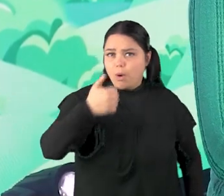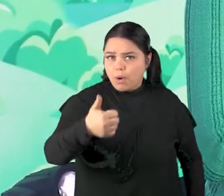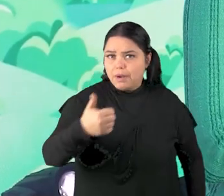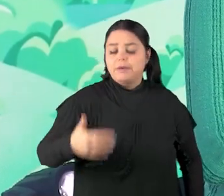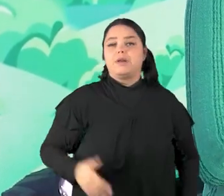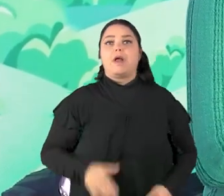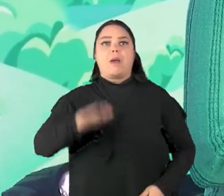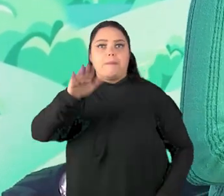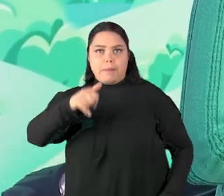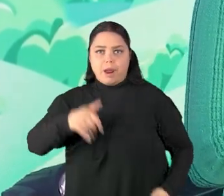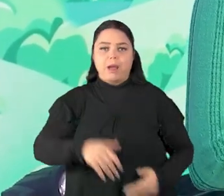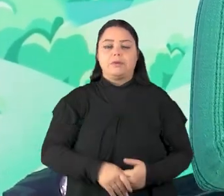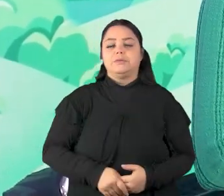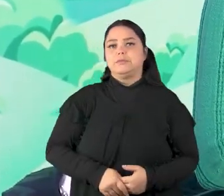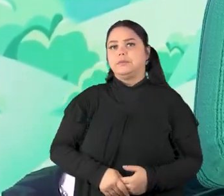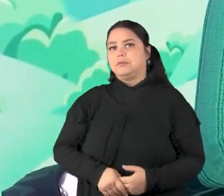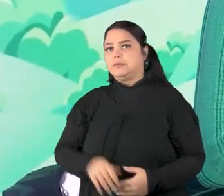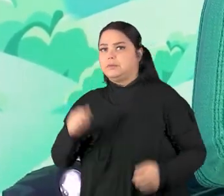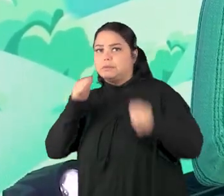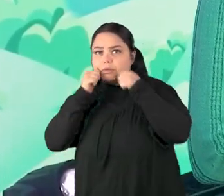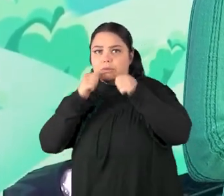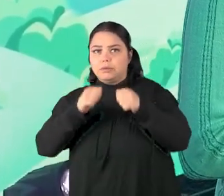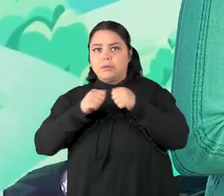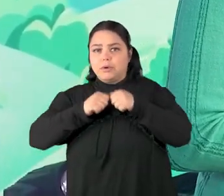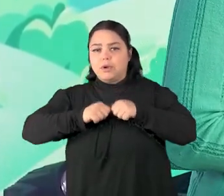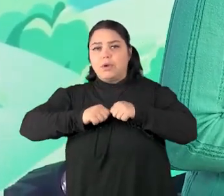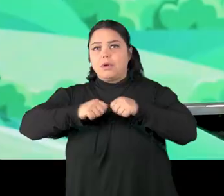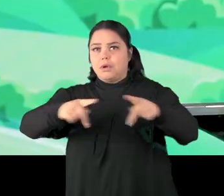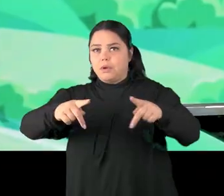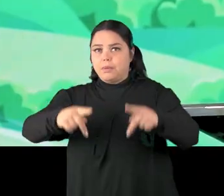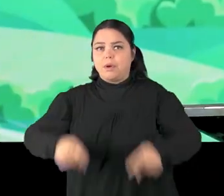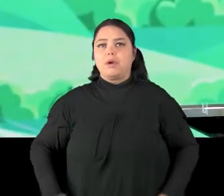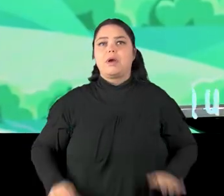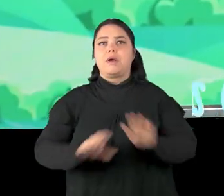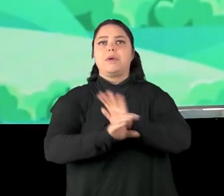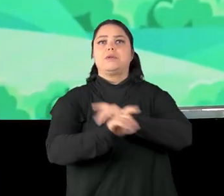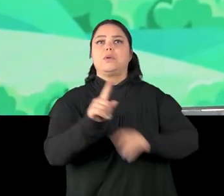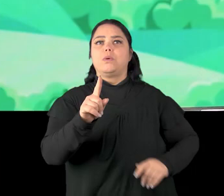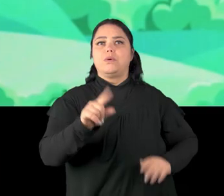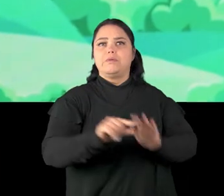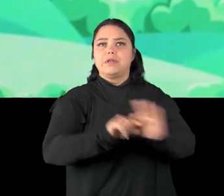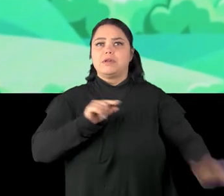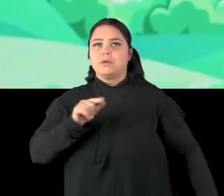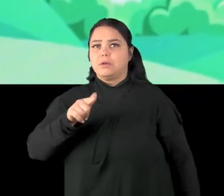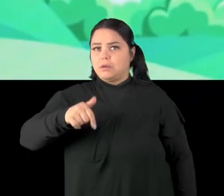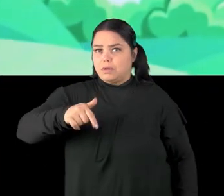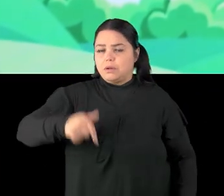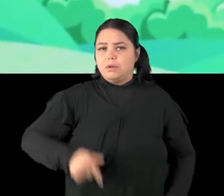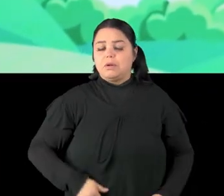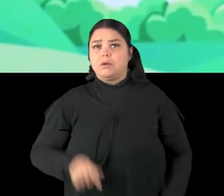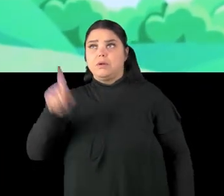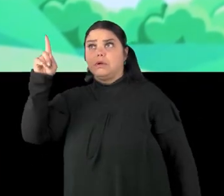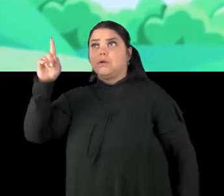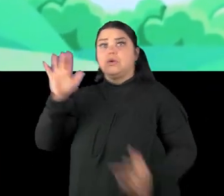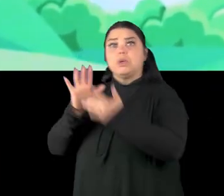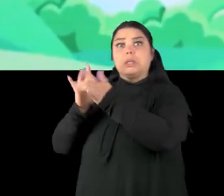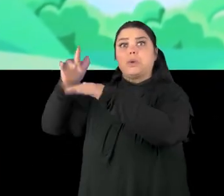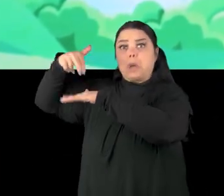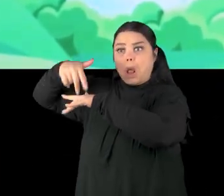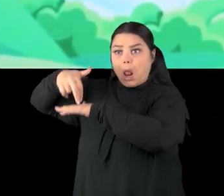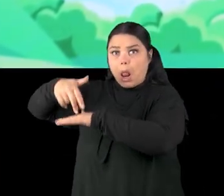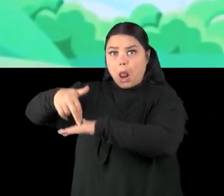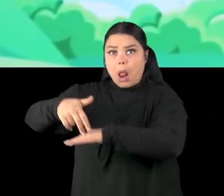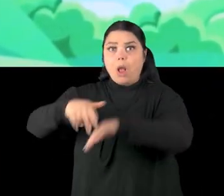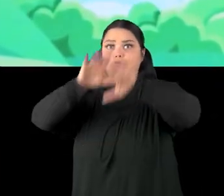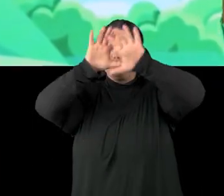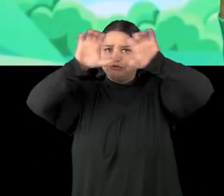Então vamos lá. Em Apocalipse 1, 7, está falando assim. Eis que ele vem com